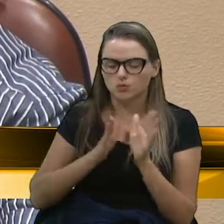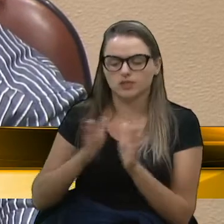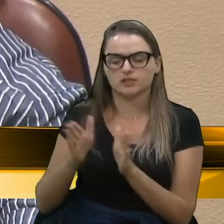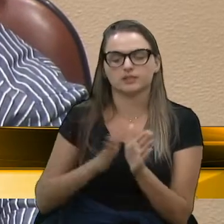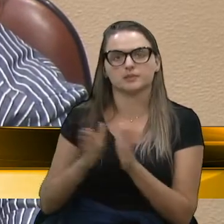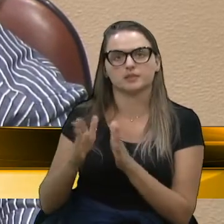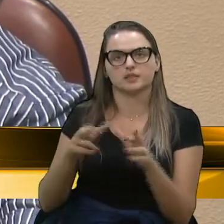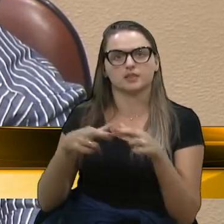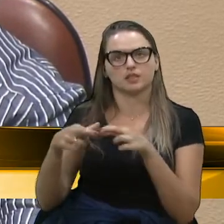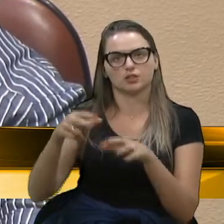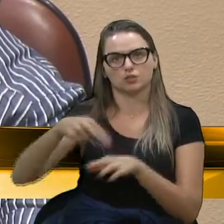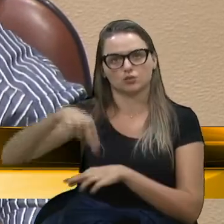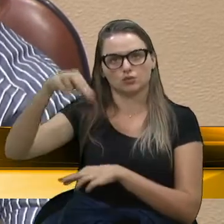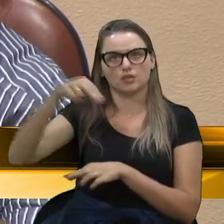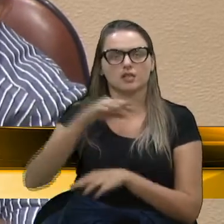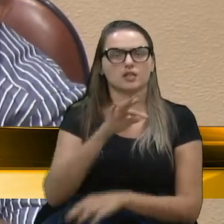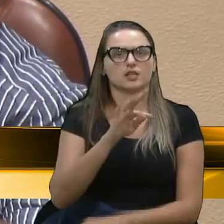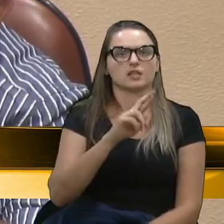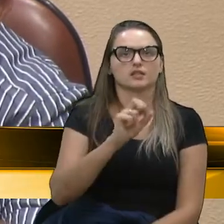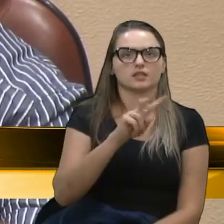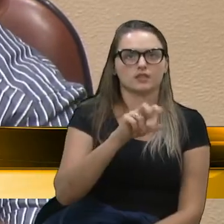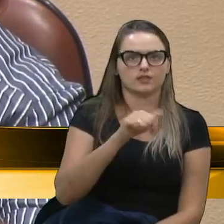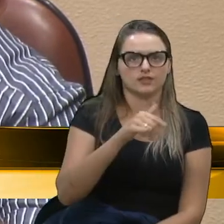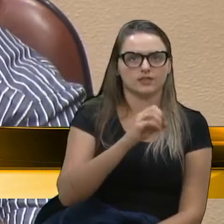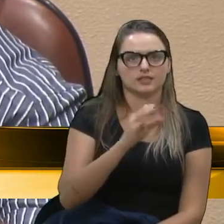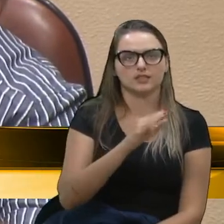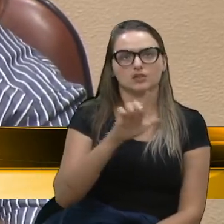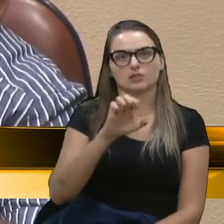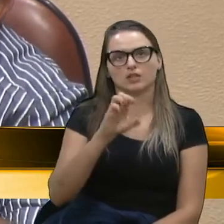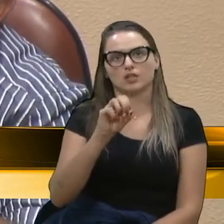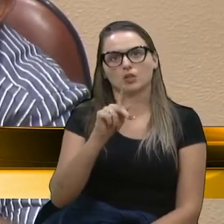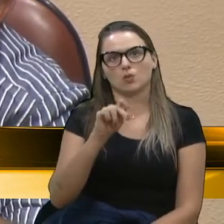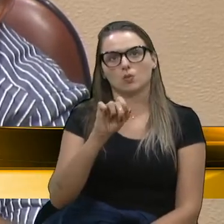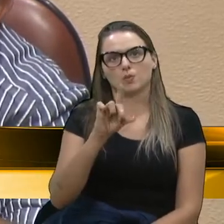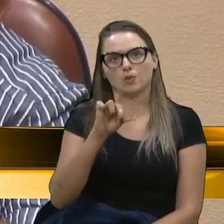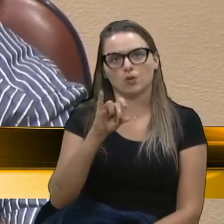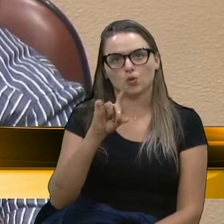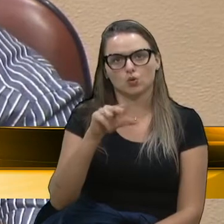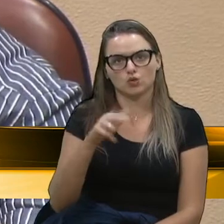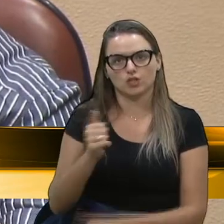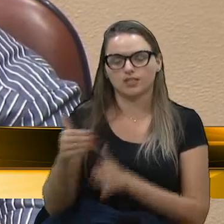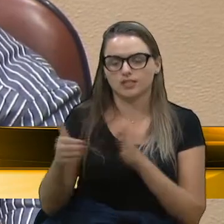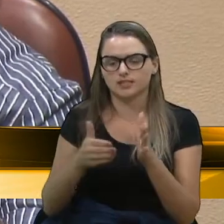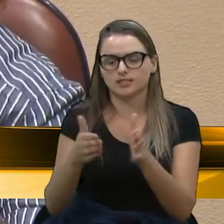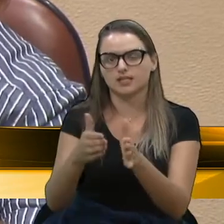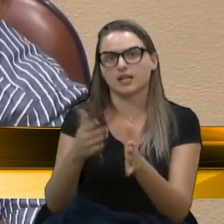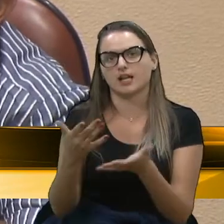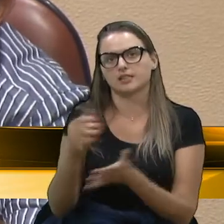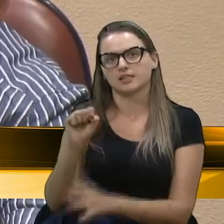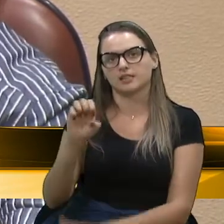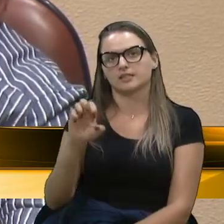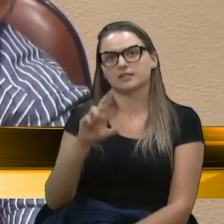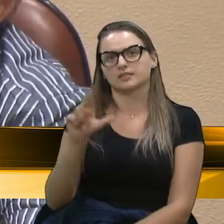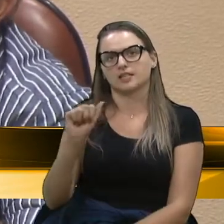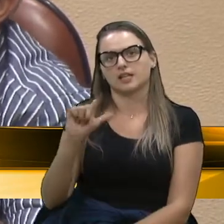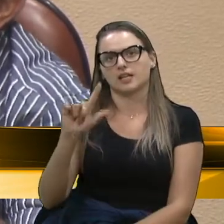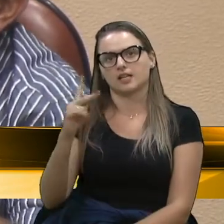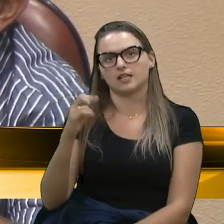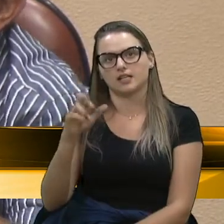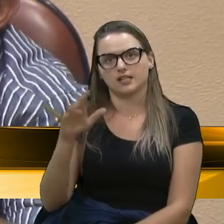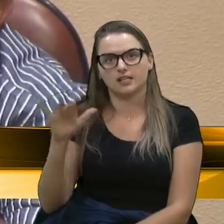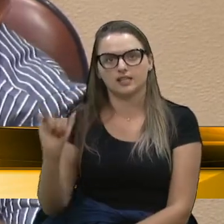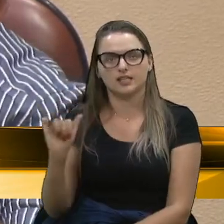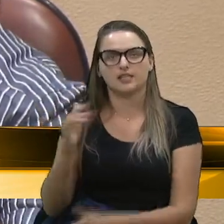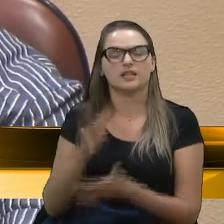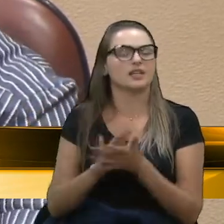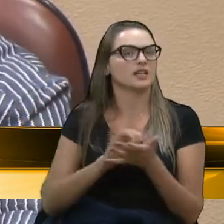Norte, Travessão Leopoldina, Estrada Serraria, foi construída, foi com a Olímpio Suzin. Então, nós temos